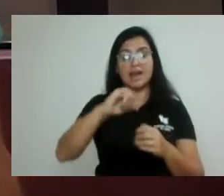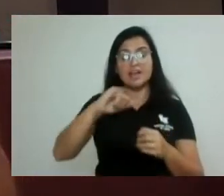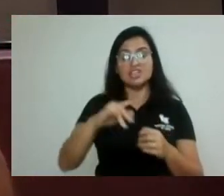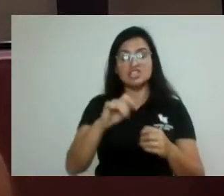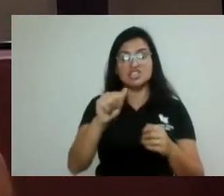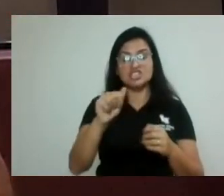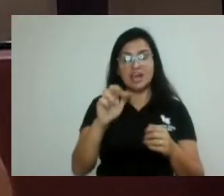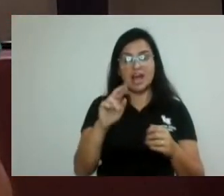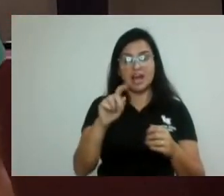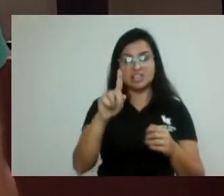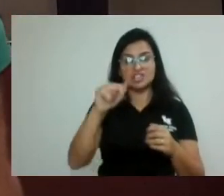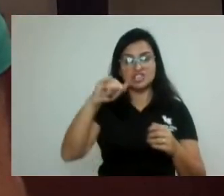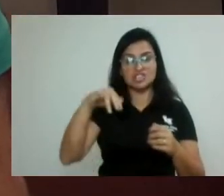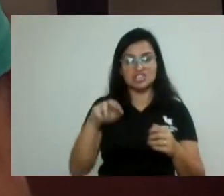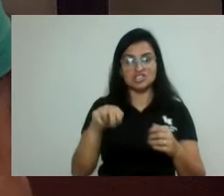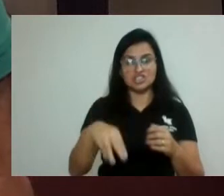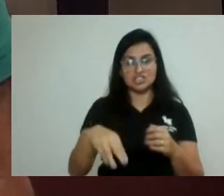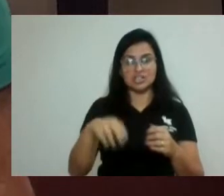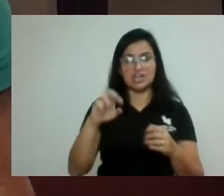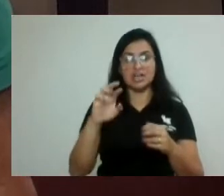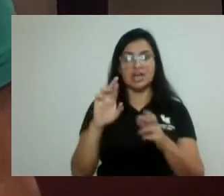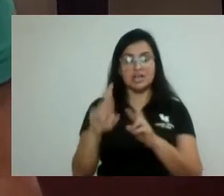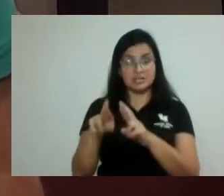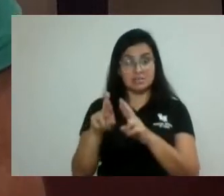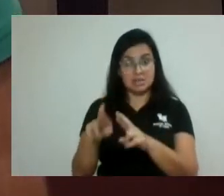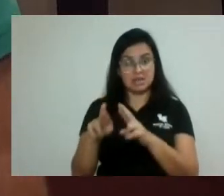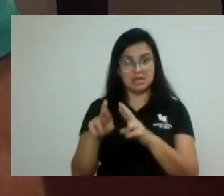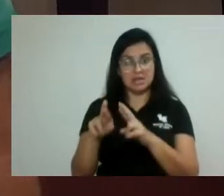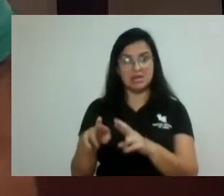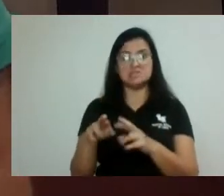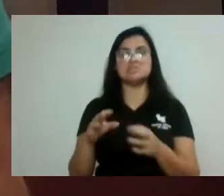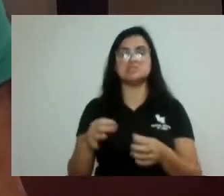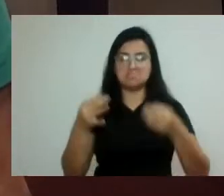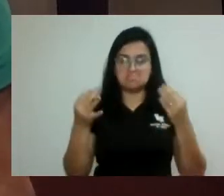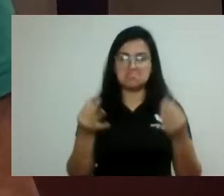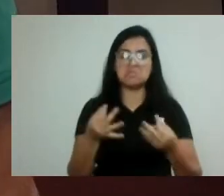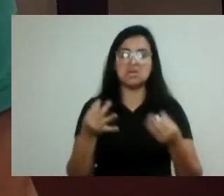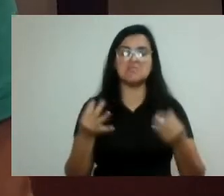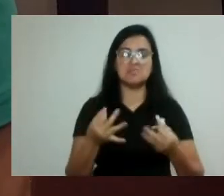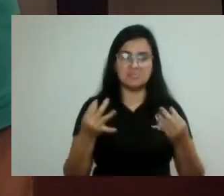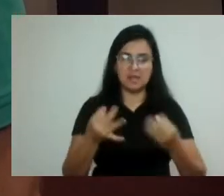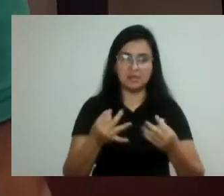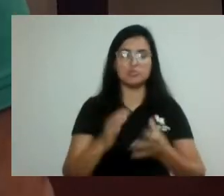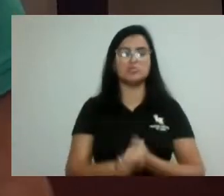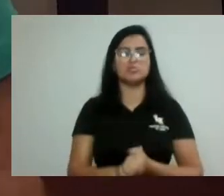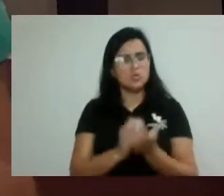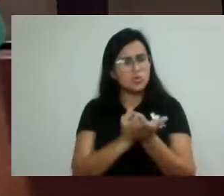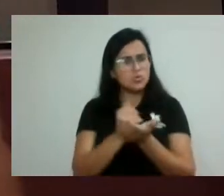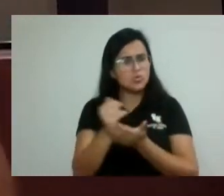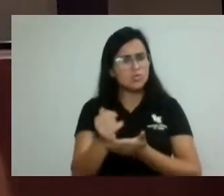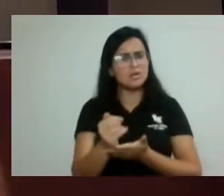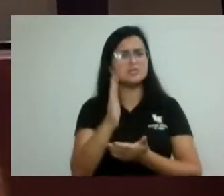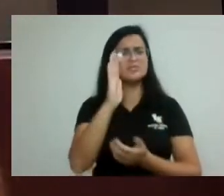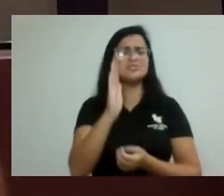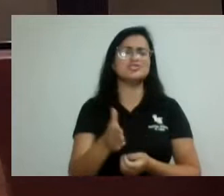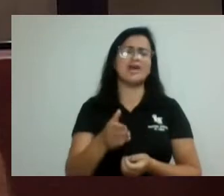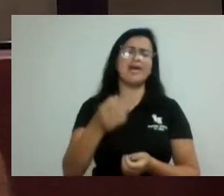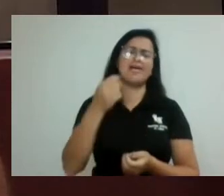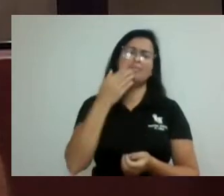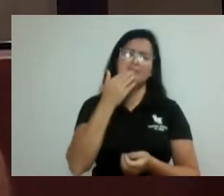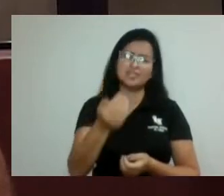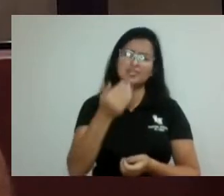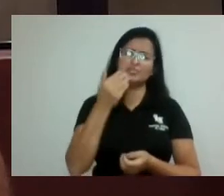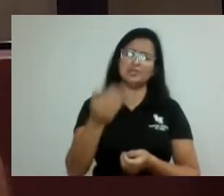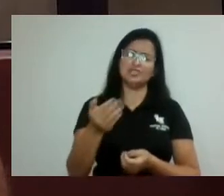pessoal, a gente vem aqui, desde o início do nosso mandato, pedindo que a prefeitura contratasse os acautelados, né, para que reforçasse o serviço de limpeza.